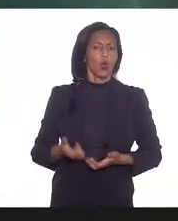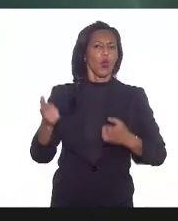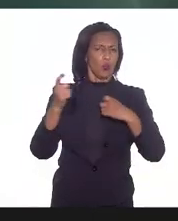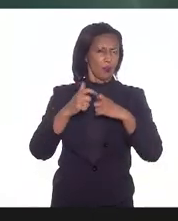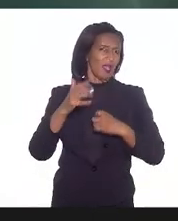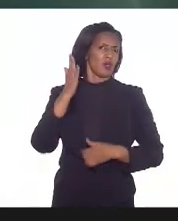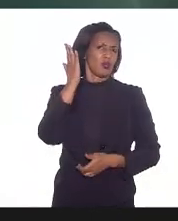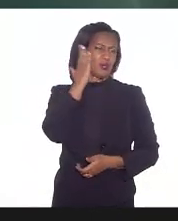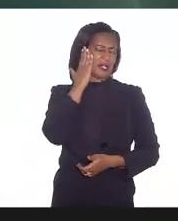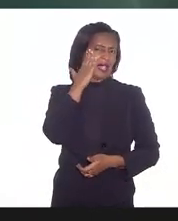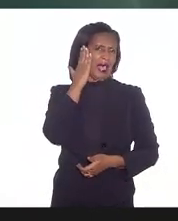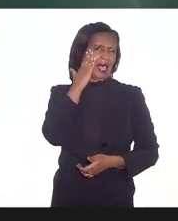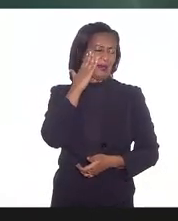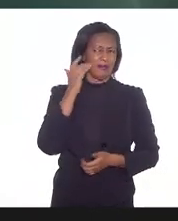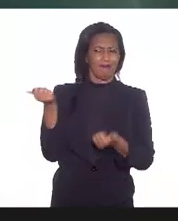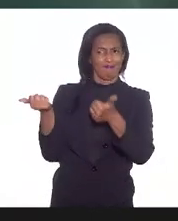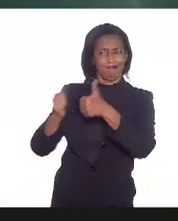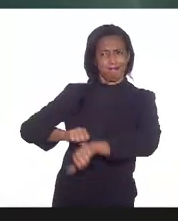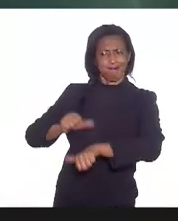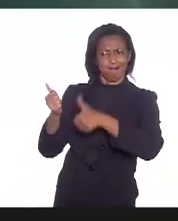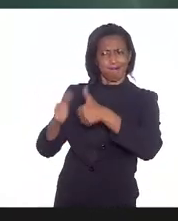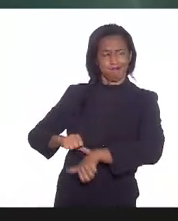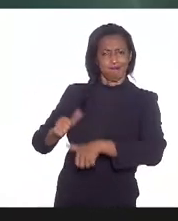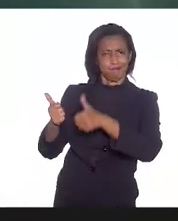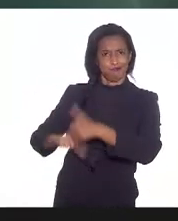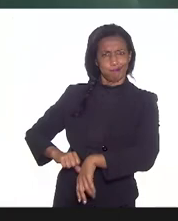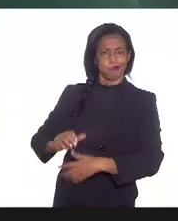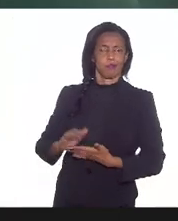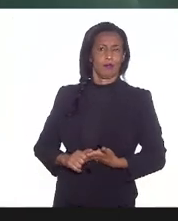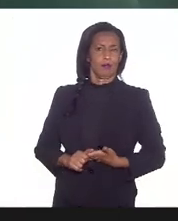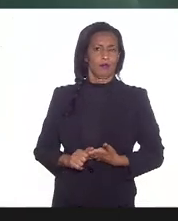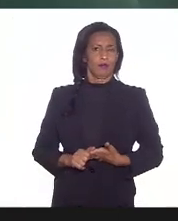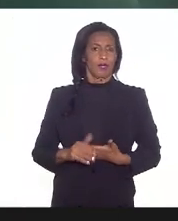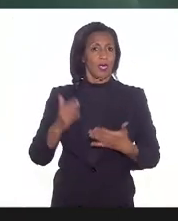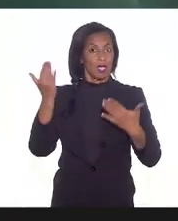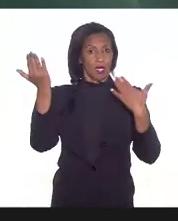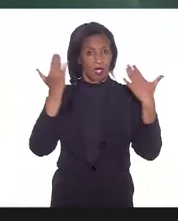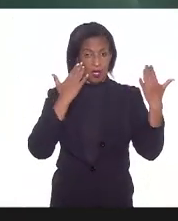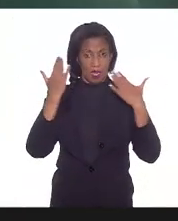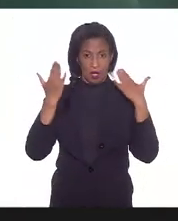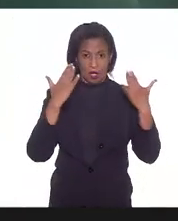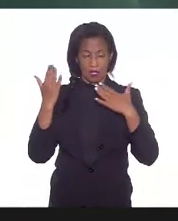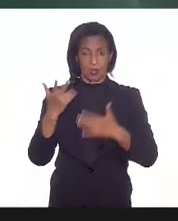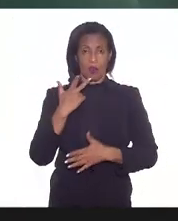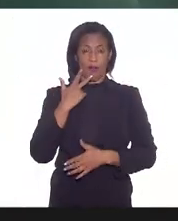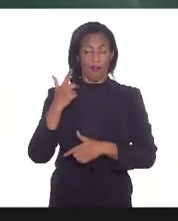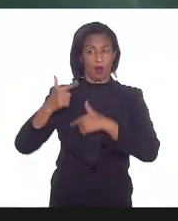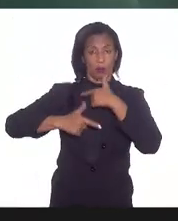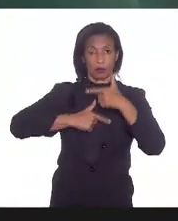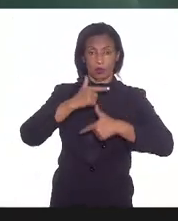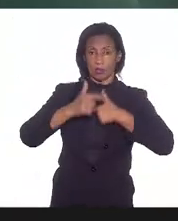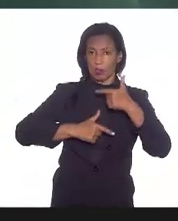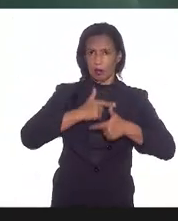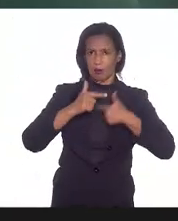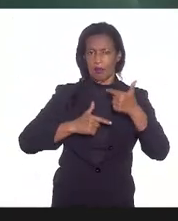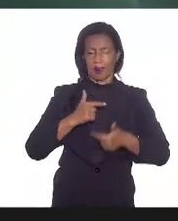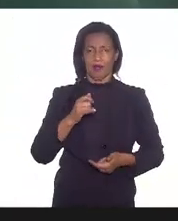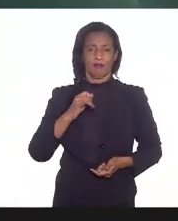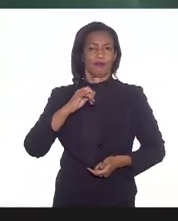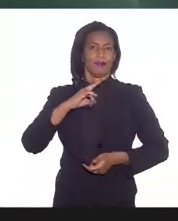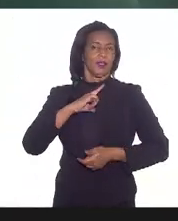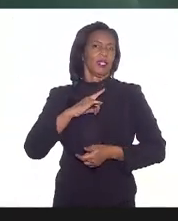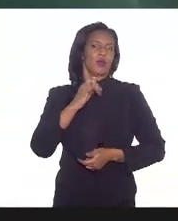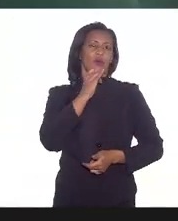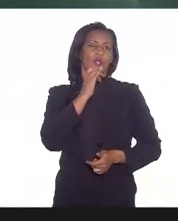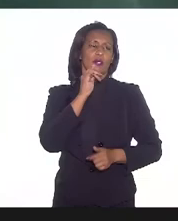prescrição no máximo porque não existe referência em relação à exposição do trabalho a gente tem um exemplo bem